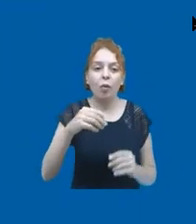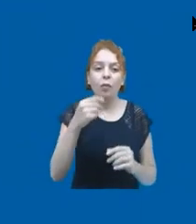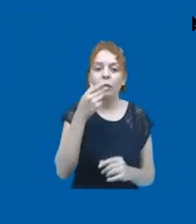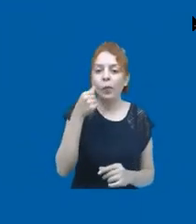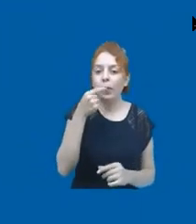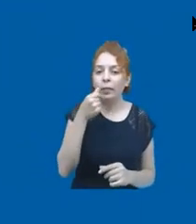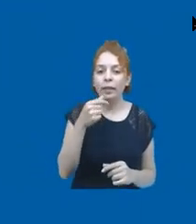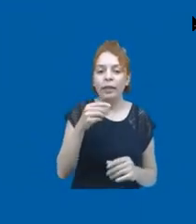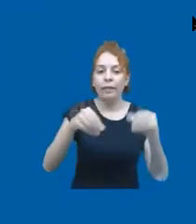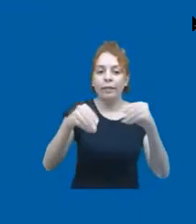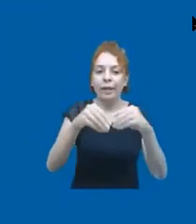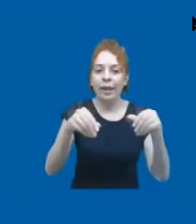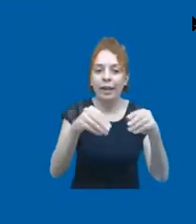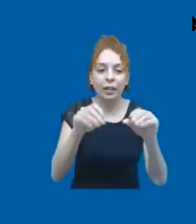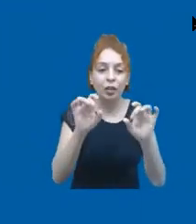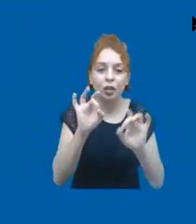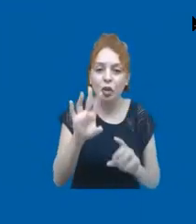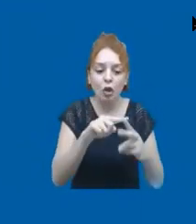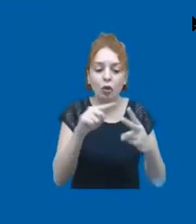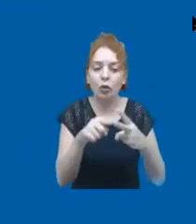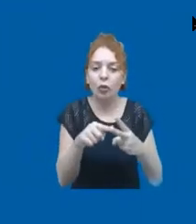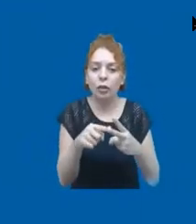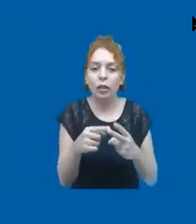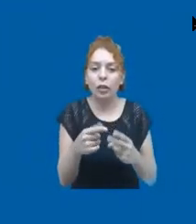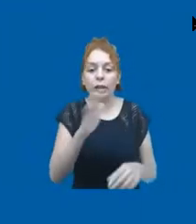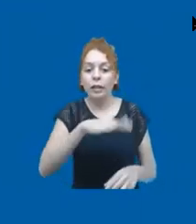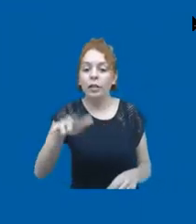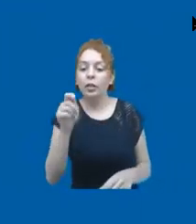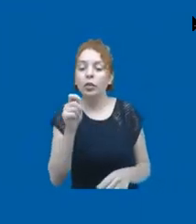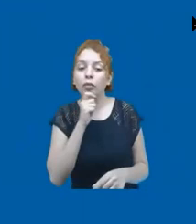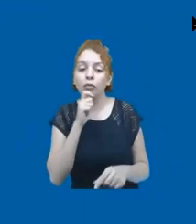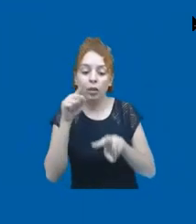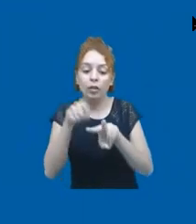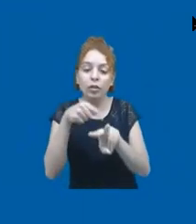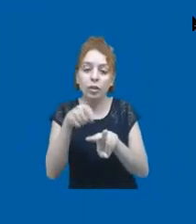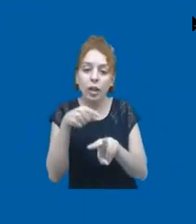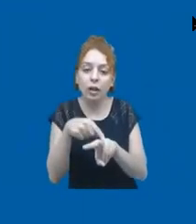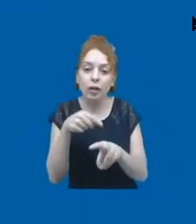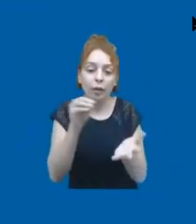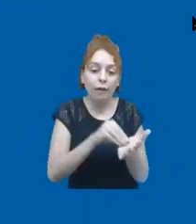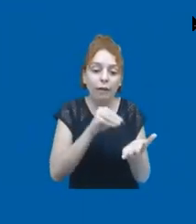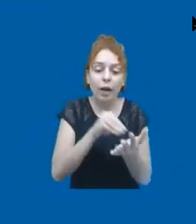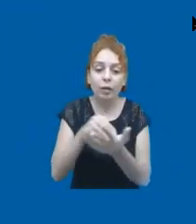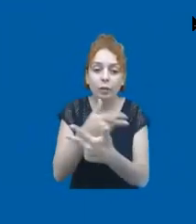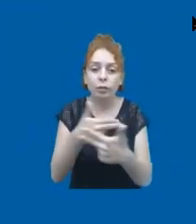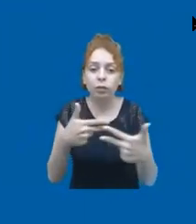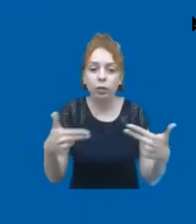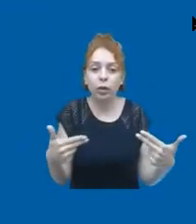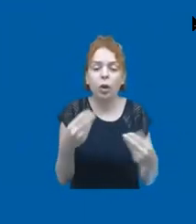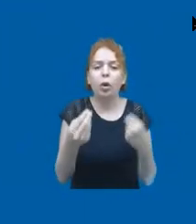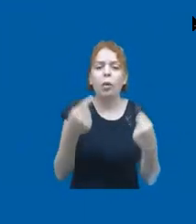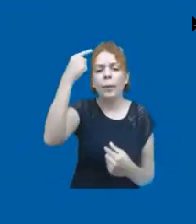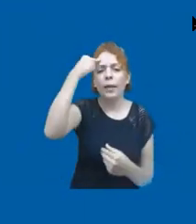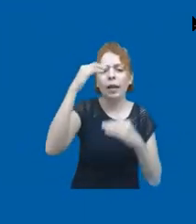crianças crianças que não tinham um chinelo para calçar, e aí como a gente pode pensar em igualdade, em